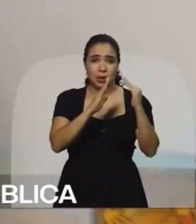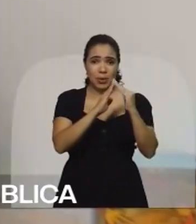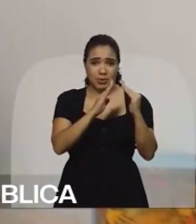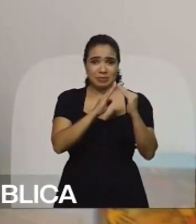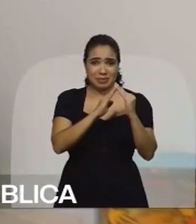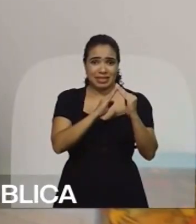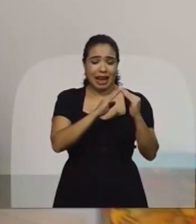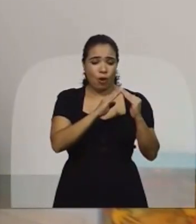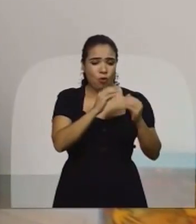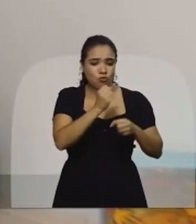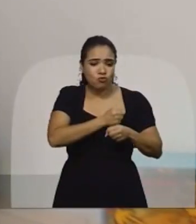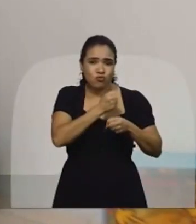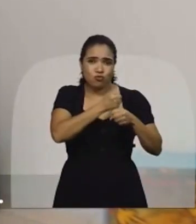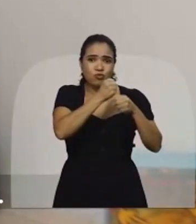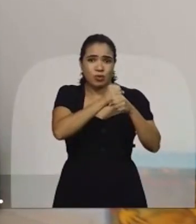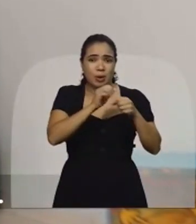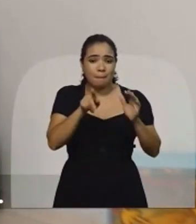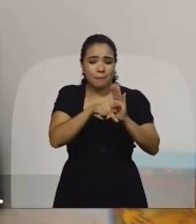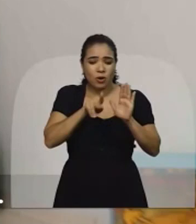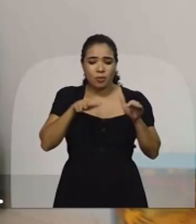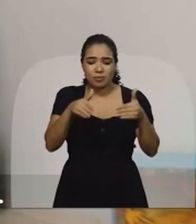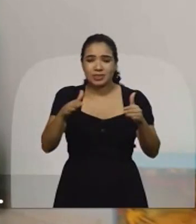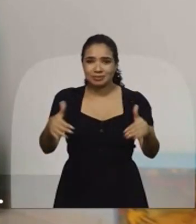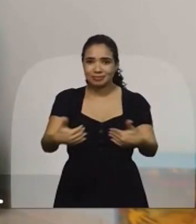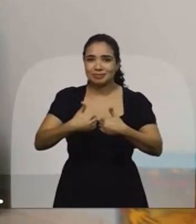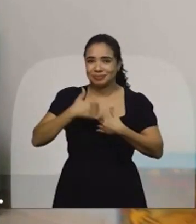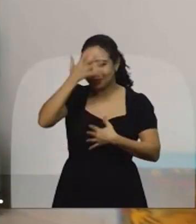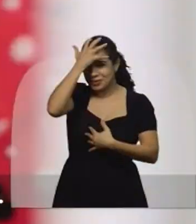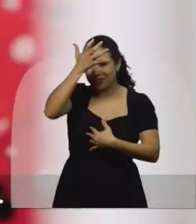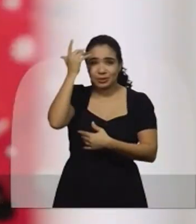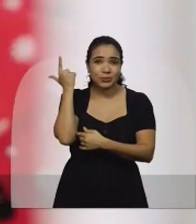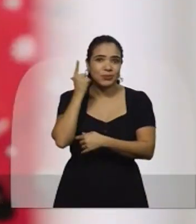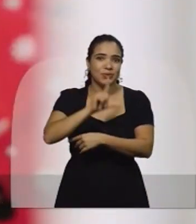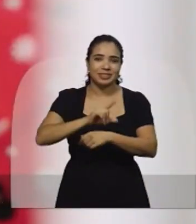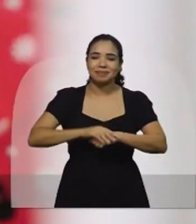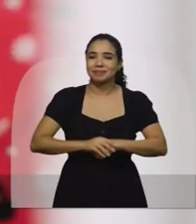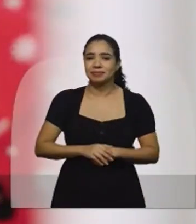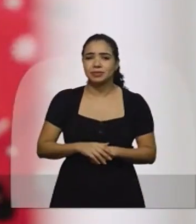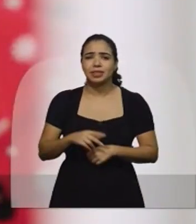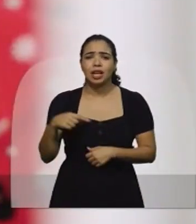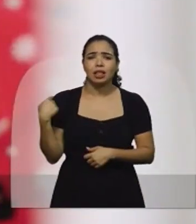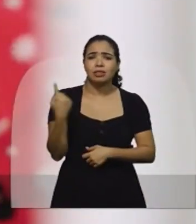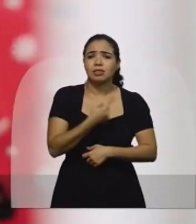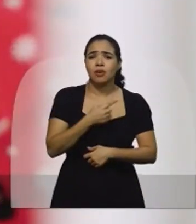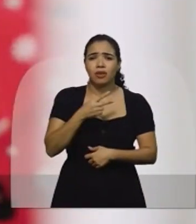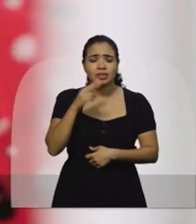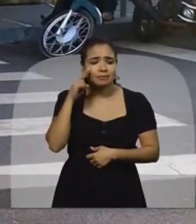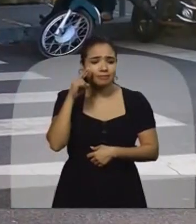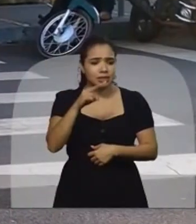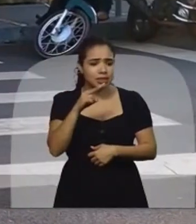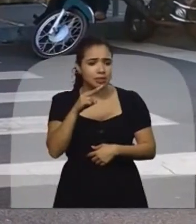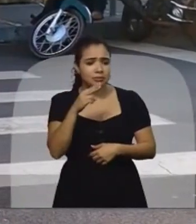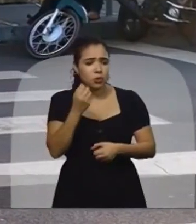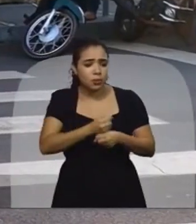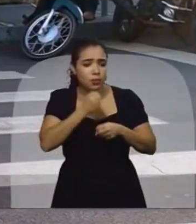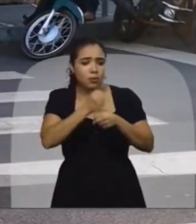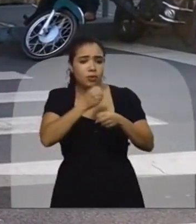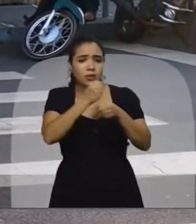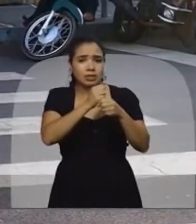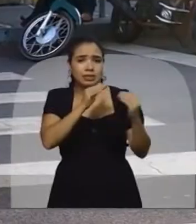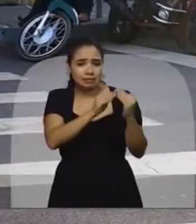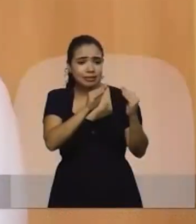clínica pública do Tocantins, especializada no tratamento de autismo. Quando nós vimos esse sonho